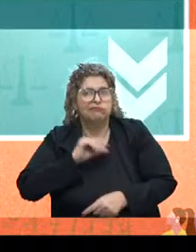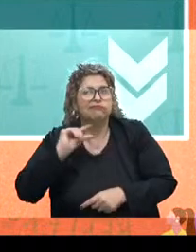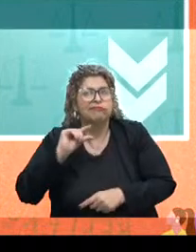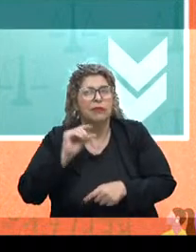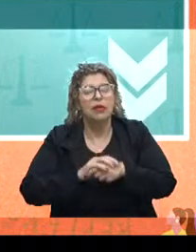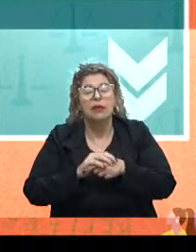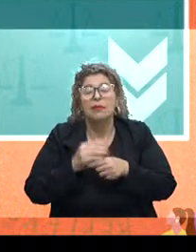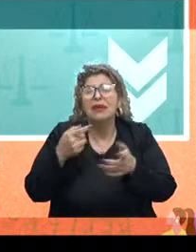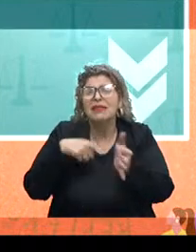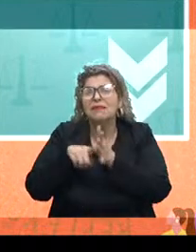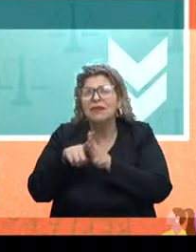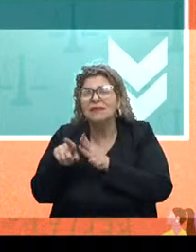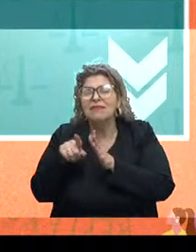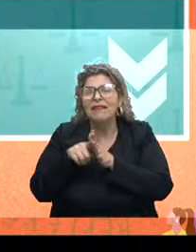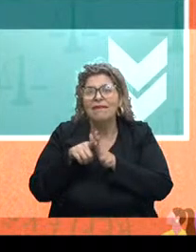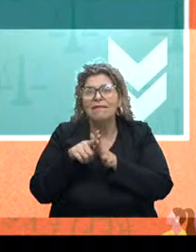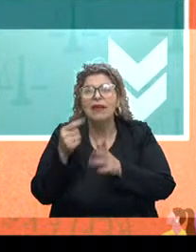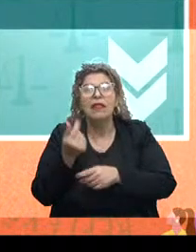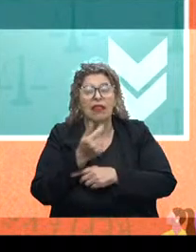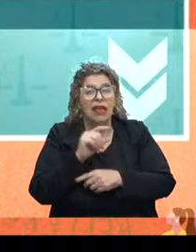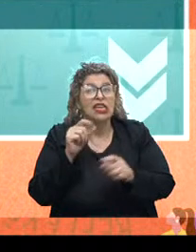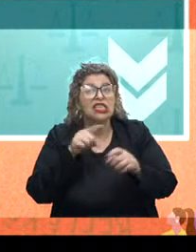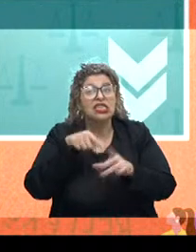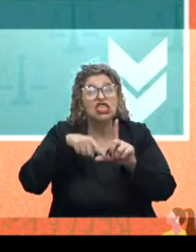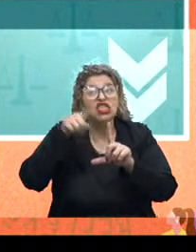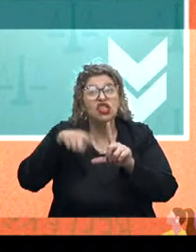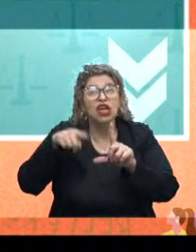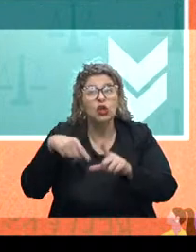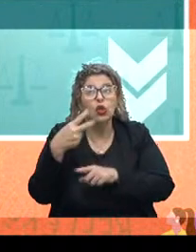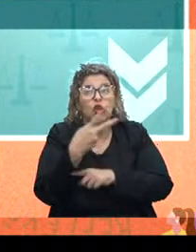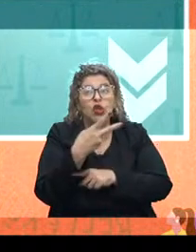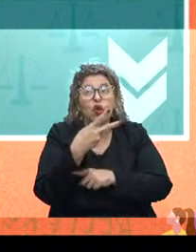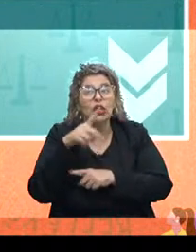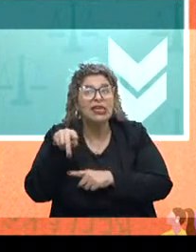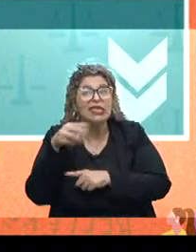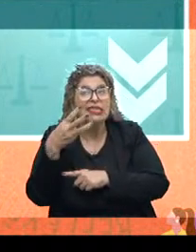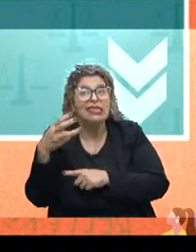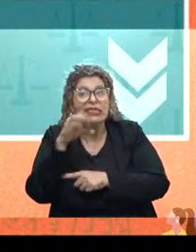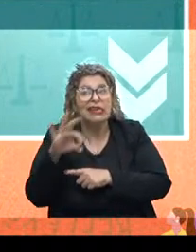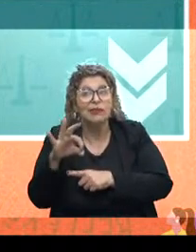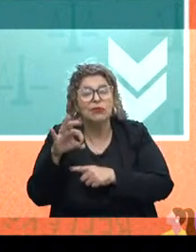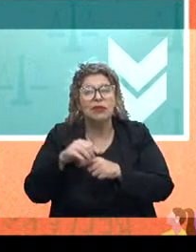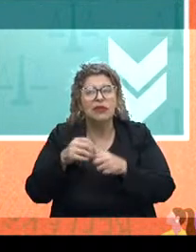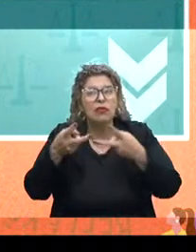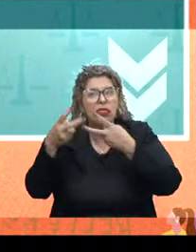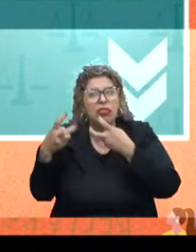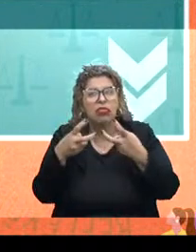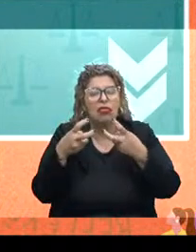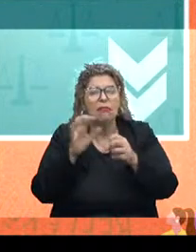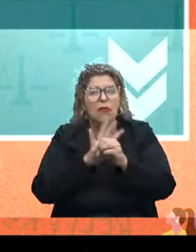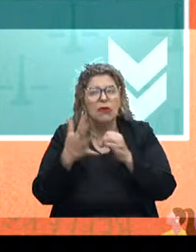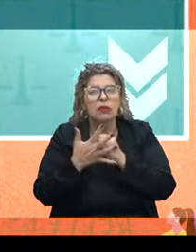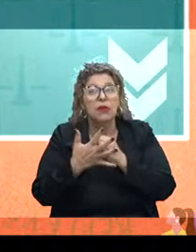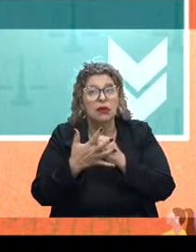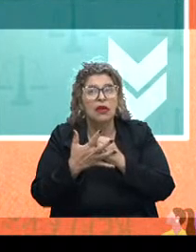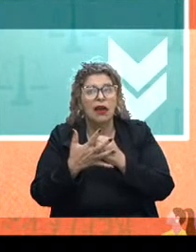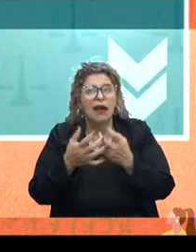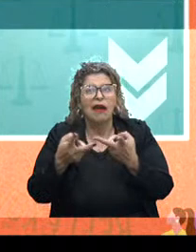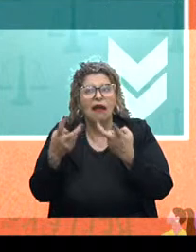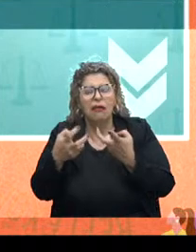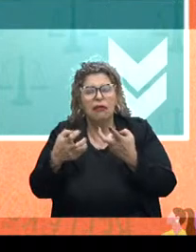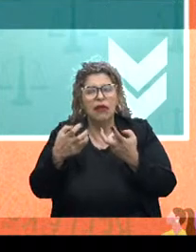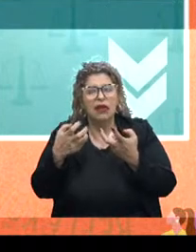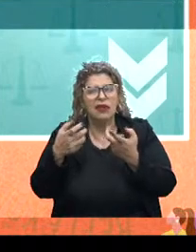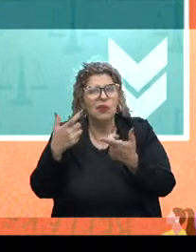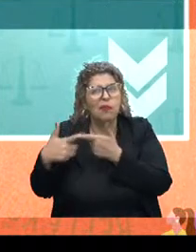Mas, quando a gente pergunta especificadamente da renda, esse indicador passa de dois terços. Então, quando a gente olha para a pandemia, ela vem e nos